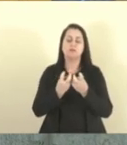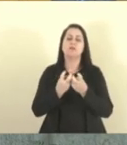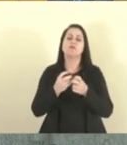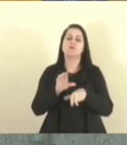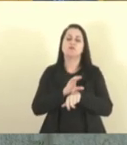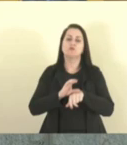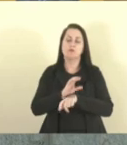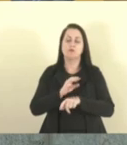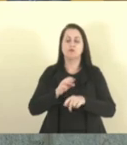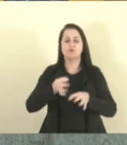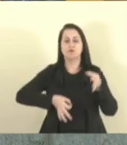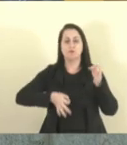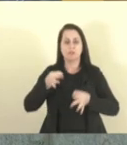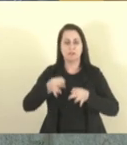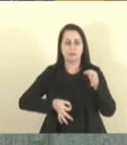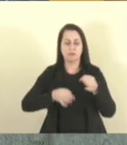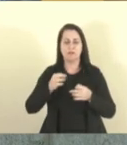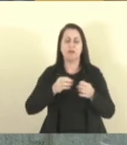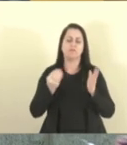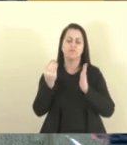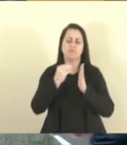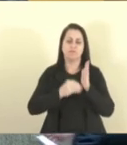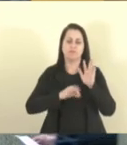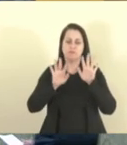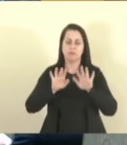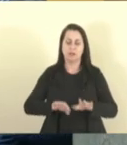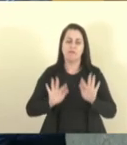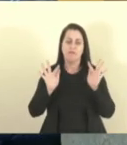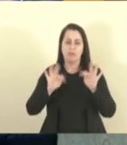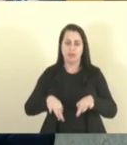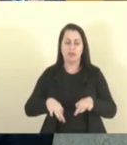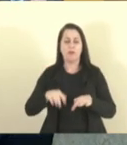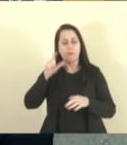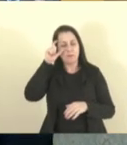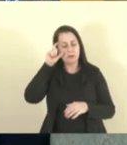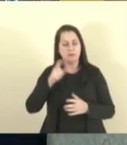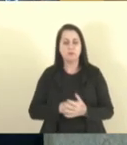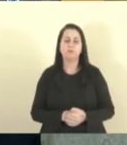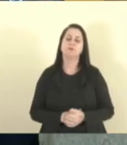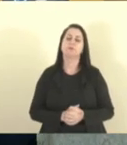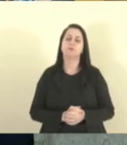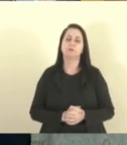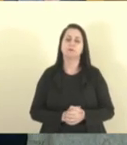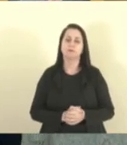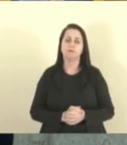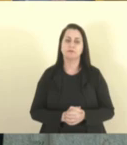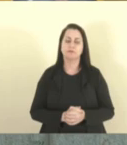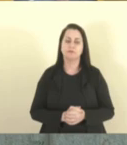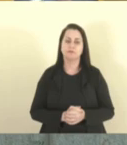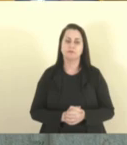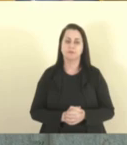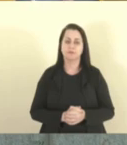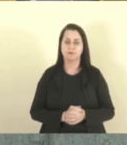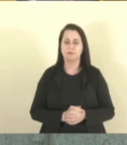Justiça para a redação final. Deputado Mazinho dos Anjos. Redação final.